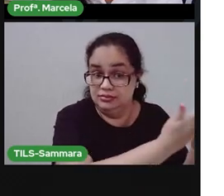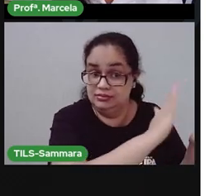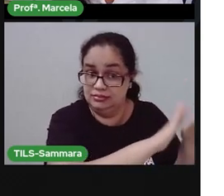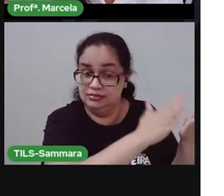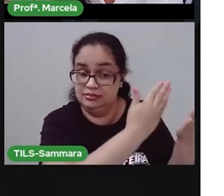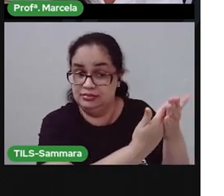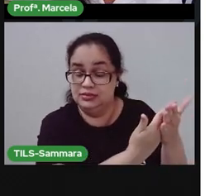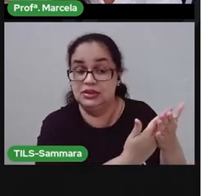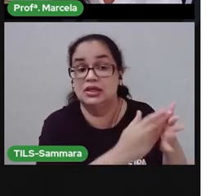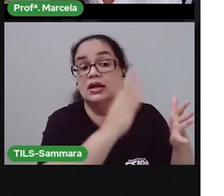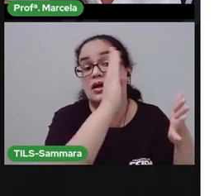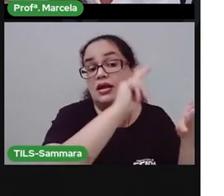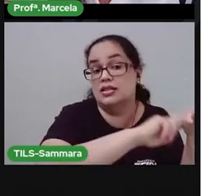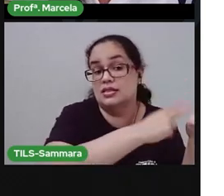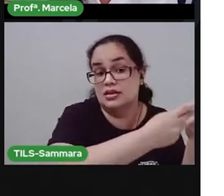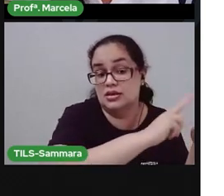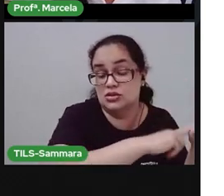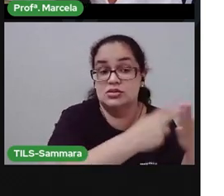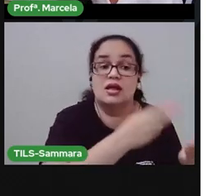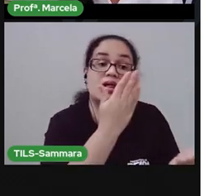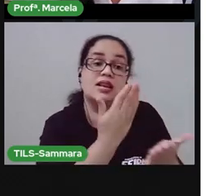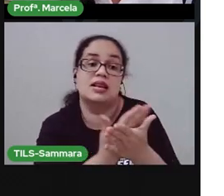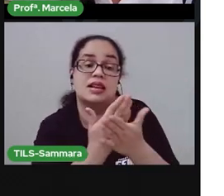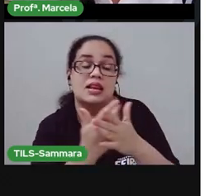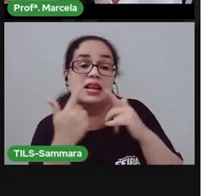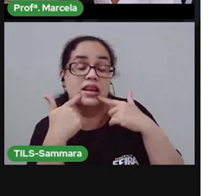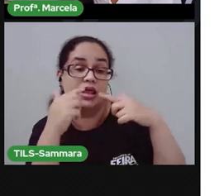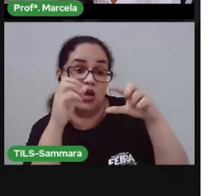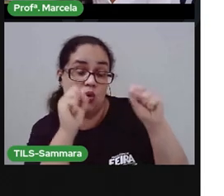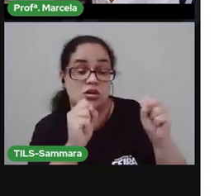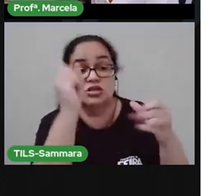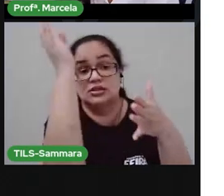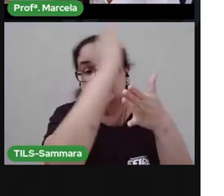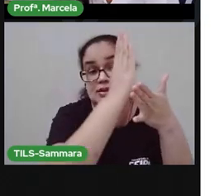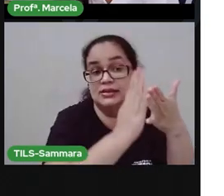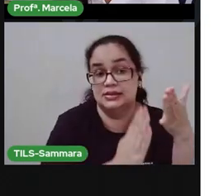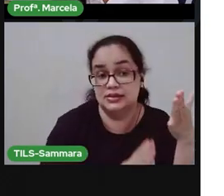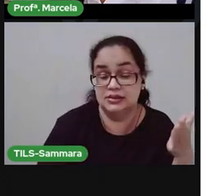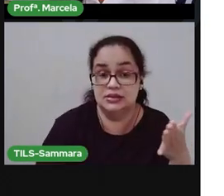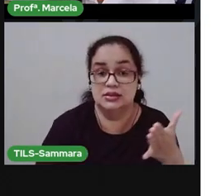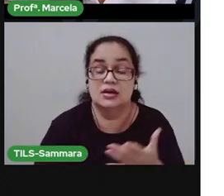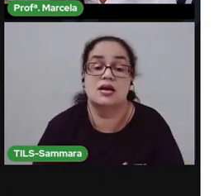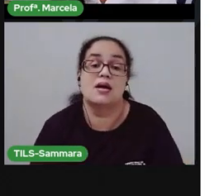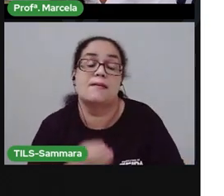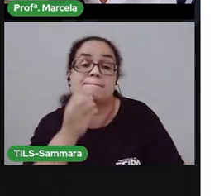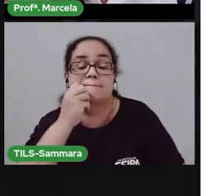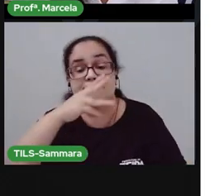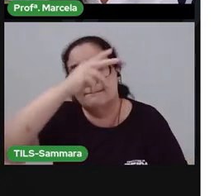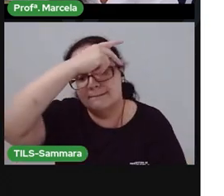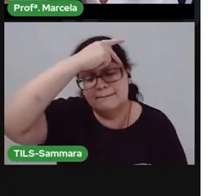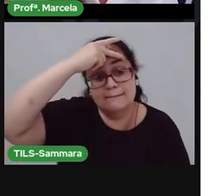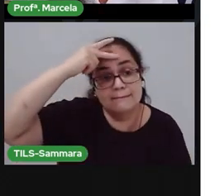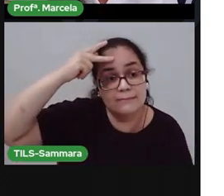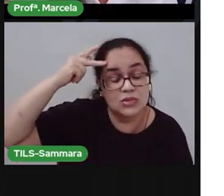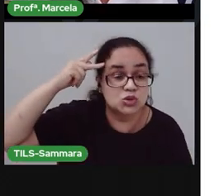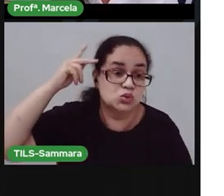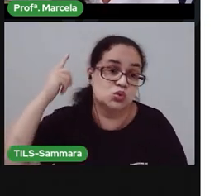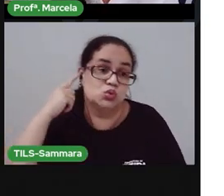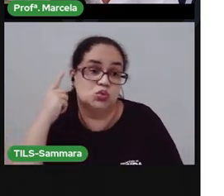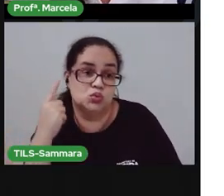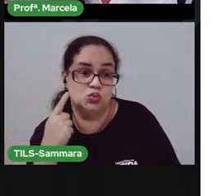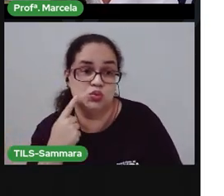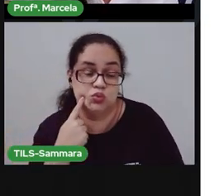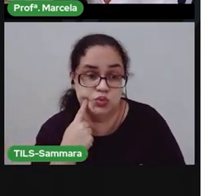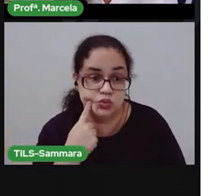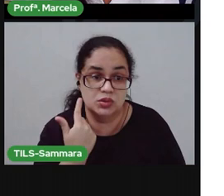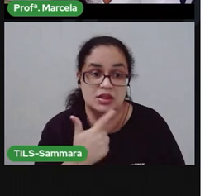traduzindo essa aula para a linguagem das libras. Para que ela fique acessível para as pessoas que são surdas, que